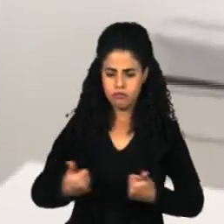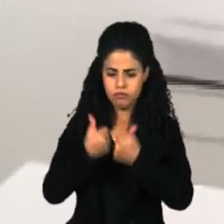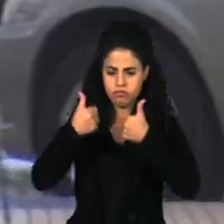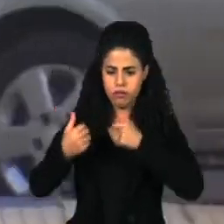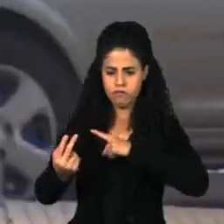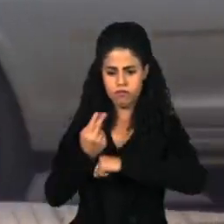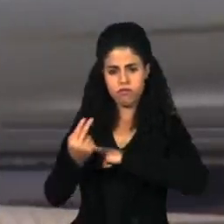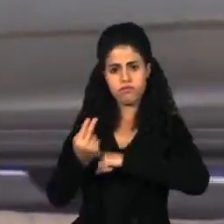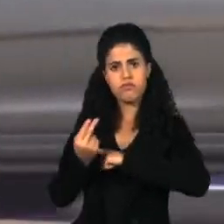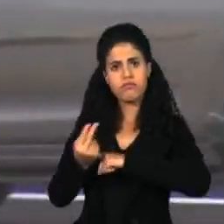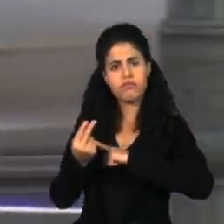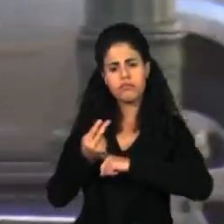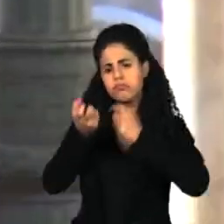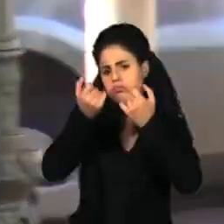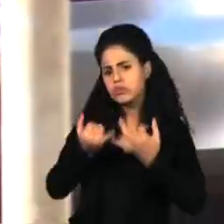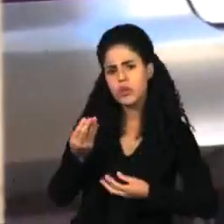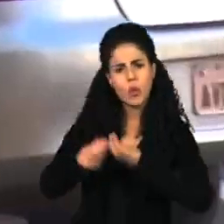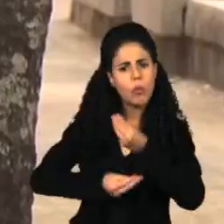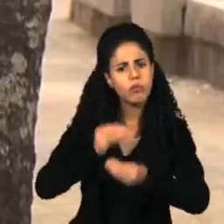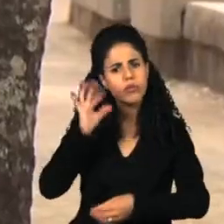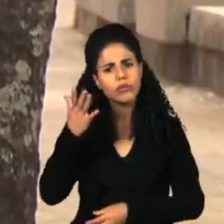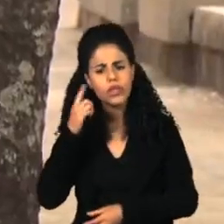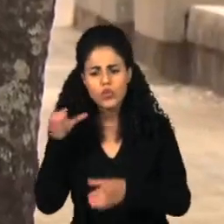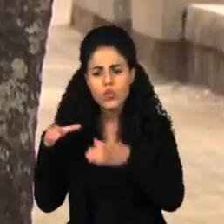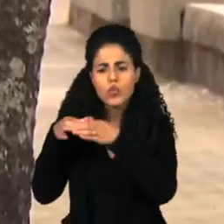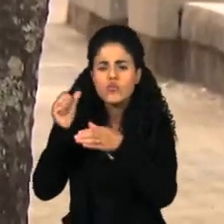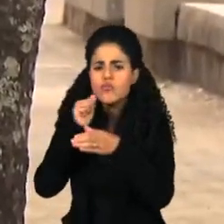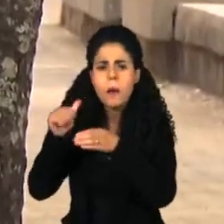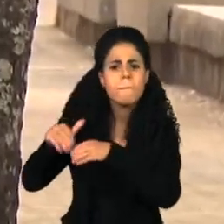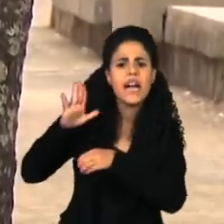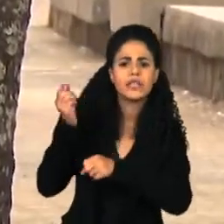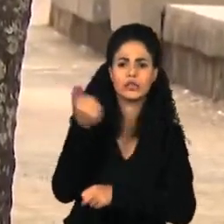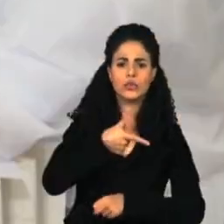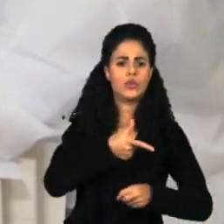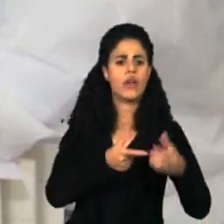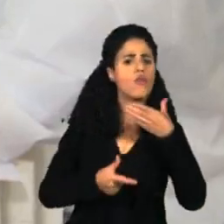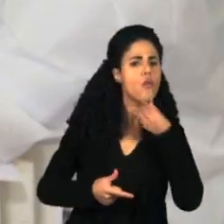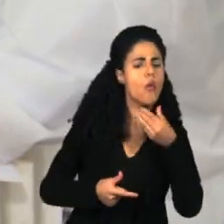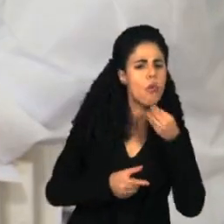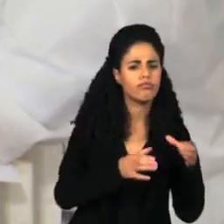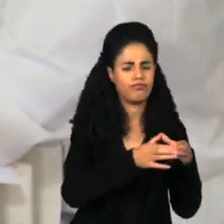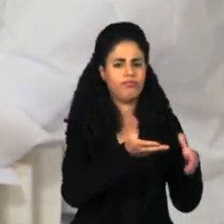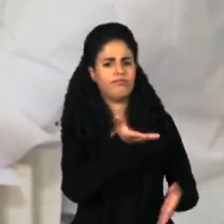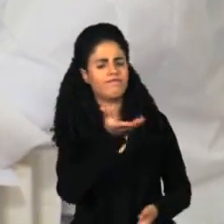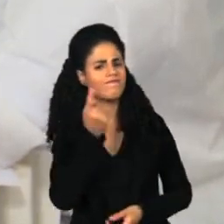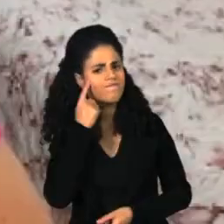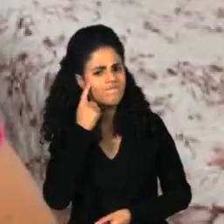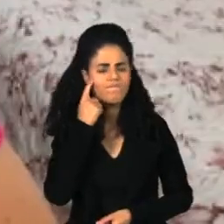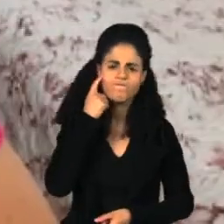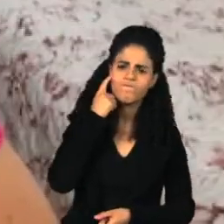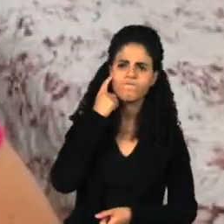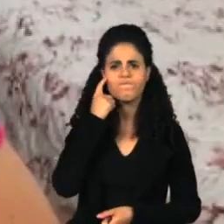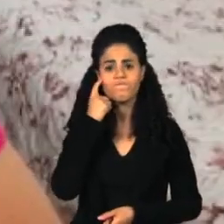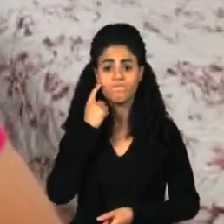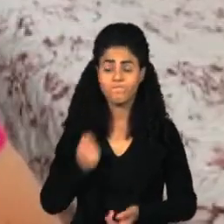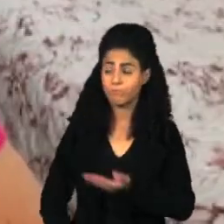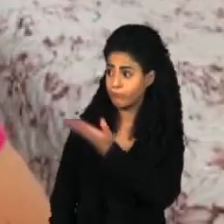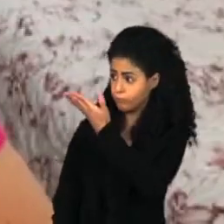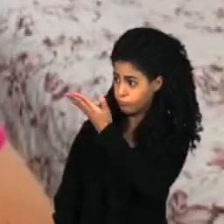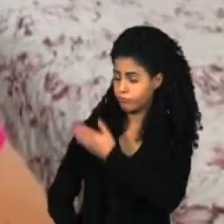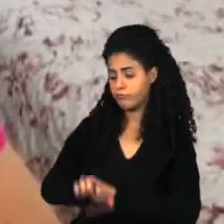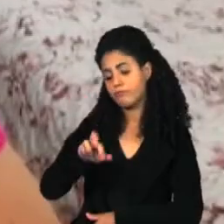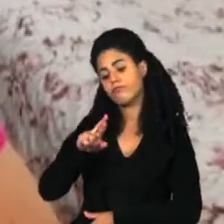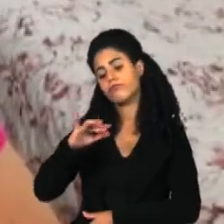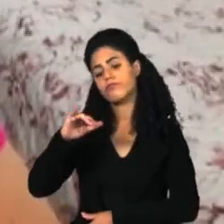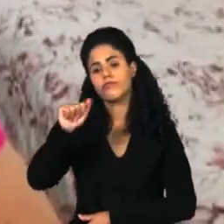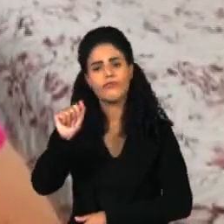e aí talvez essa explicação por conta das mulheres, e pode estar associado com tudo isso junto ao mesmo tempo. A Erika é um exemplo